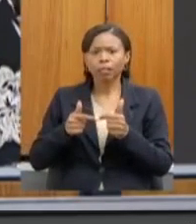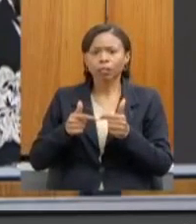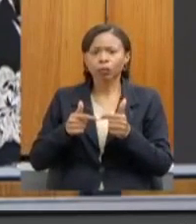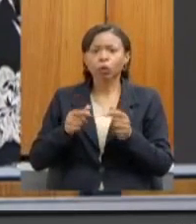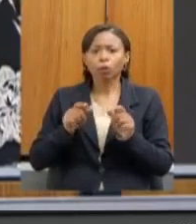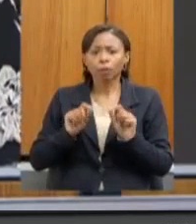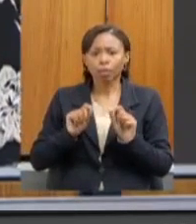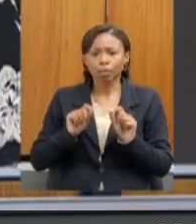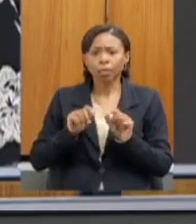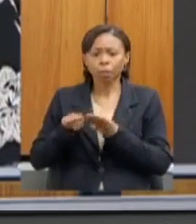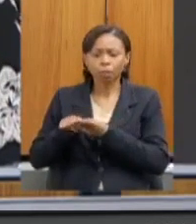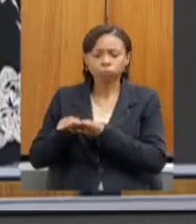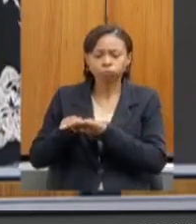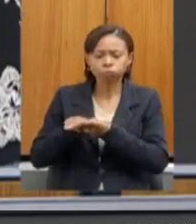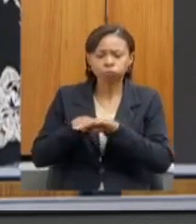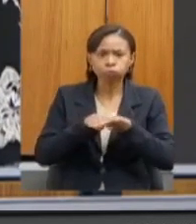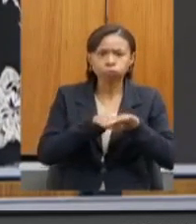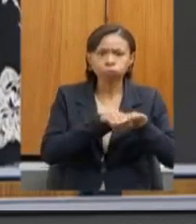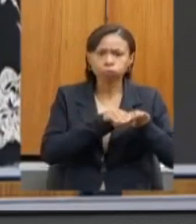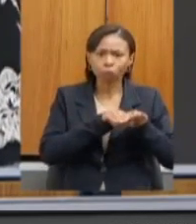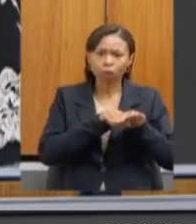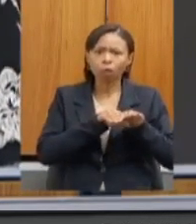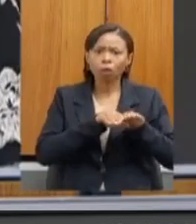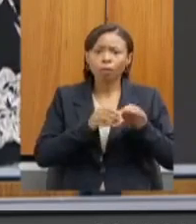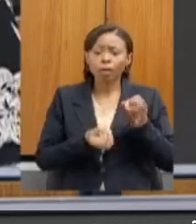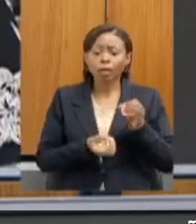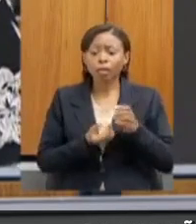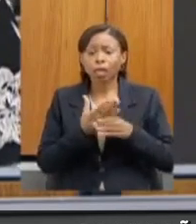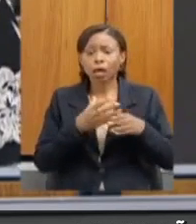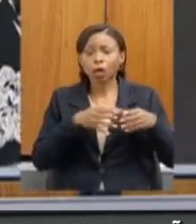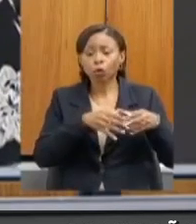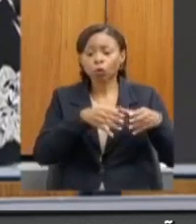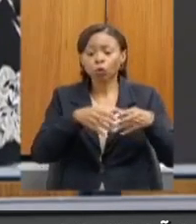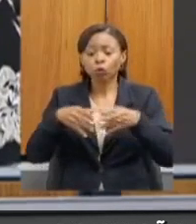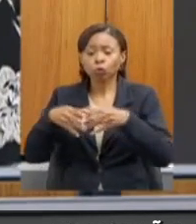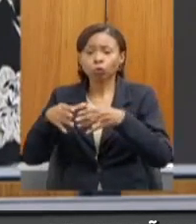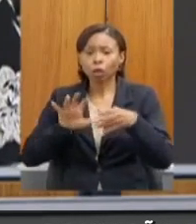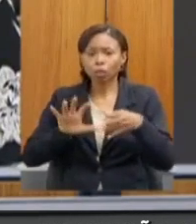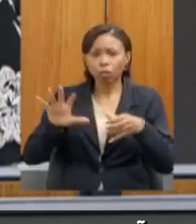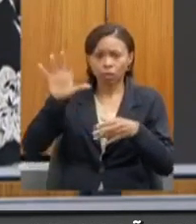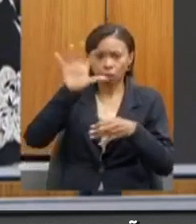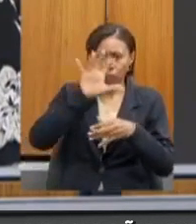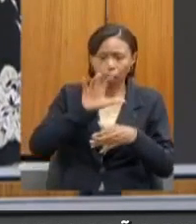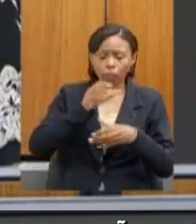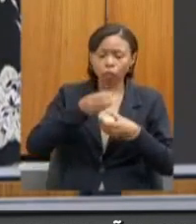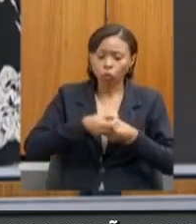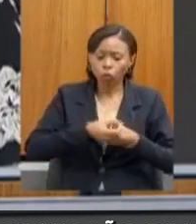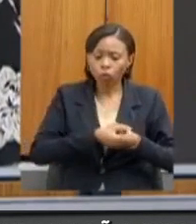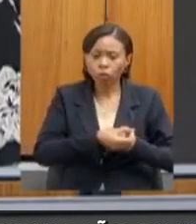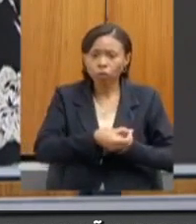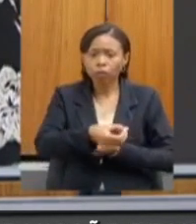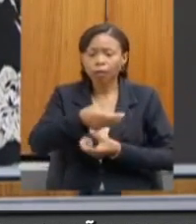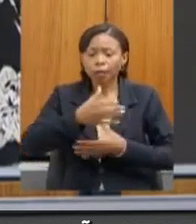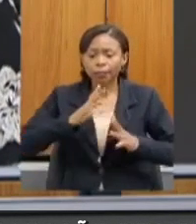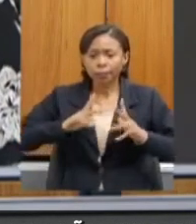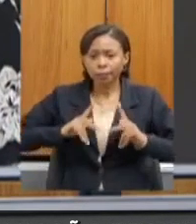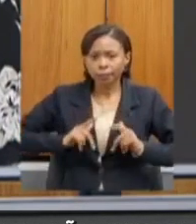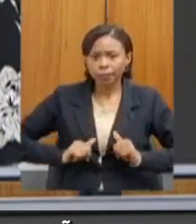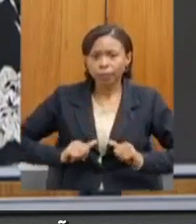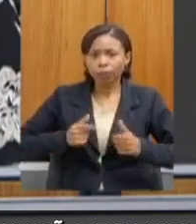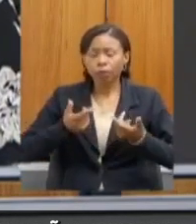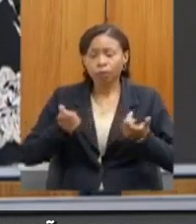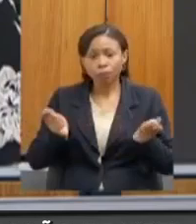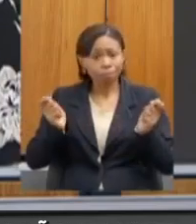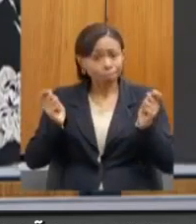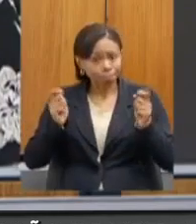modelagem, para a definição dos blocos regionais previstos no marco regulatório de saneamento, para a partir daí termos a